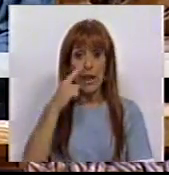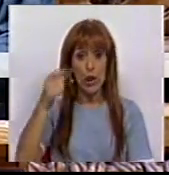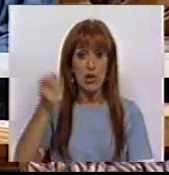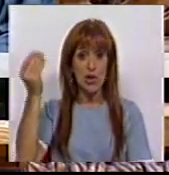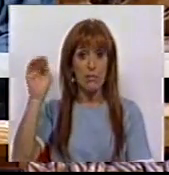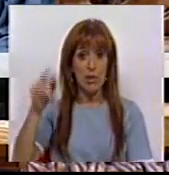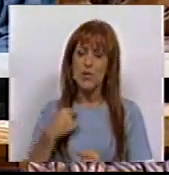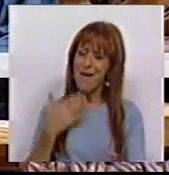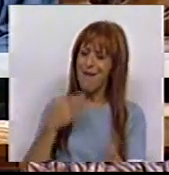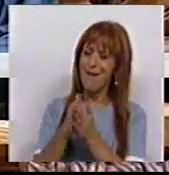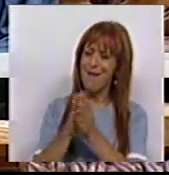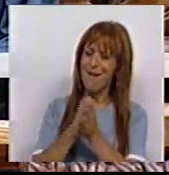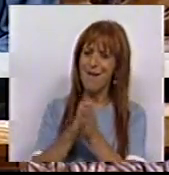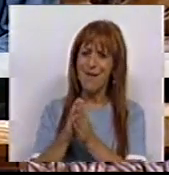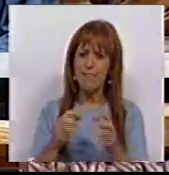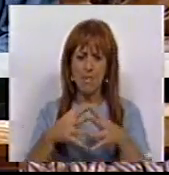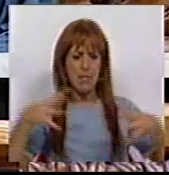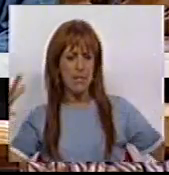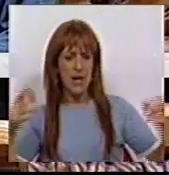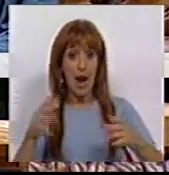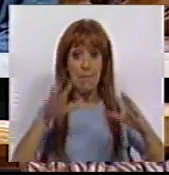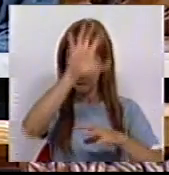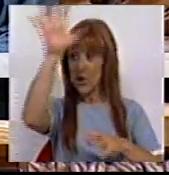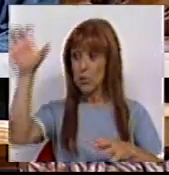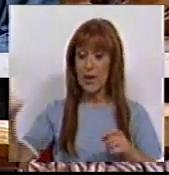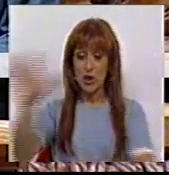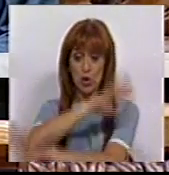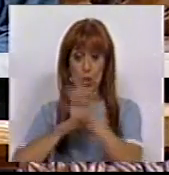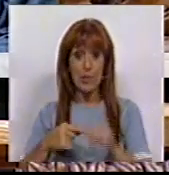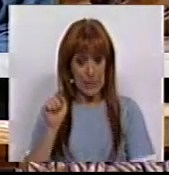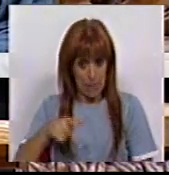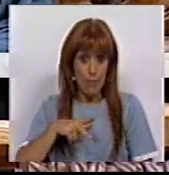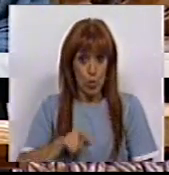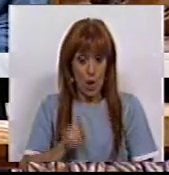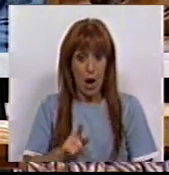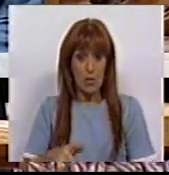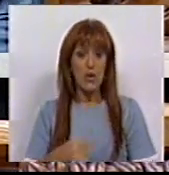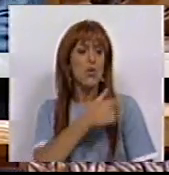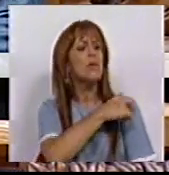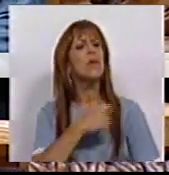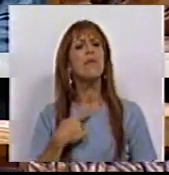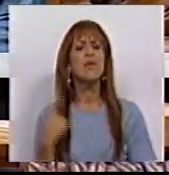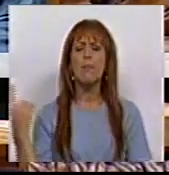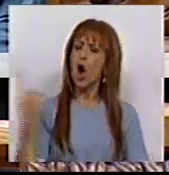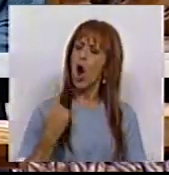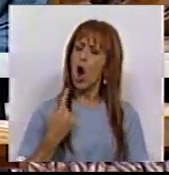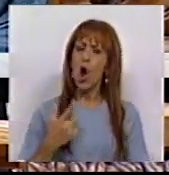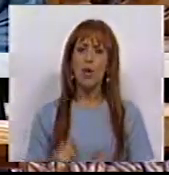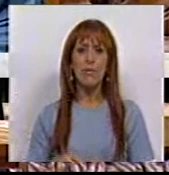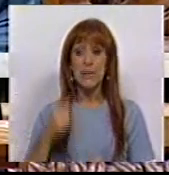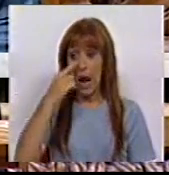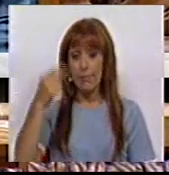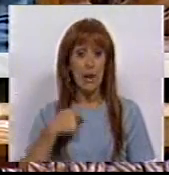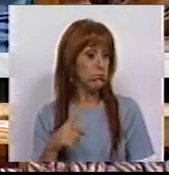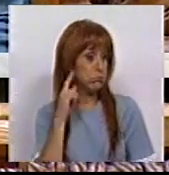Bahn, que aproveitou para se expandir à maioria dos países europeus, incluindo o nosso, em nome de uma diretiva que a